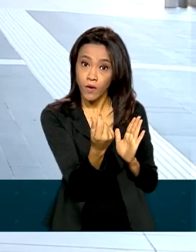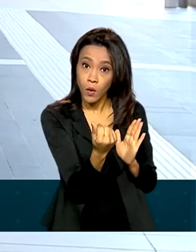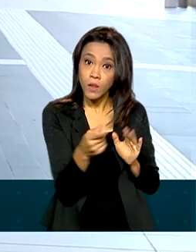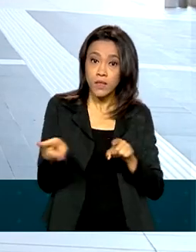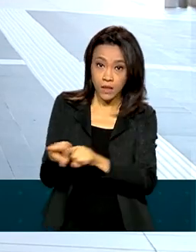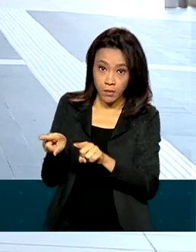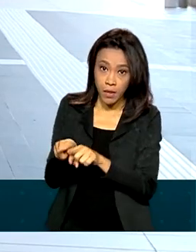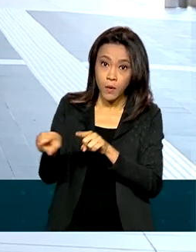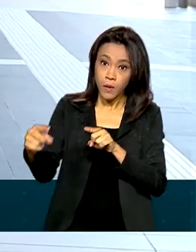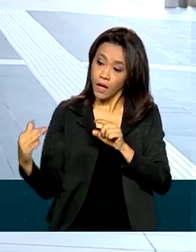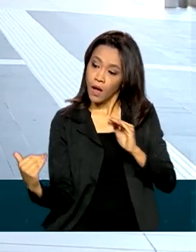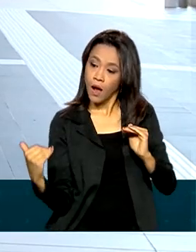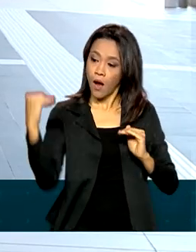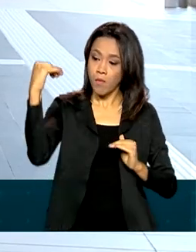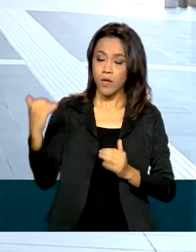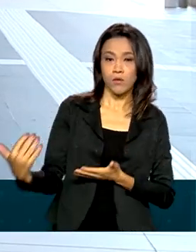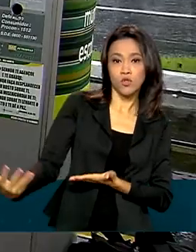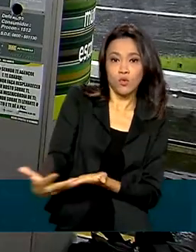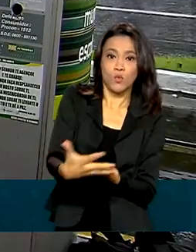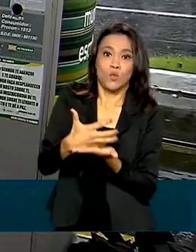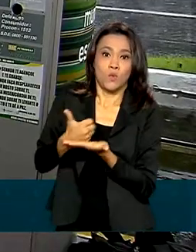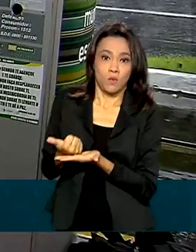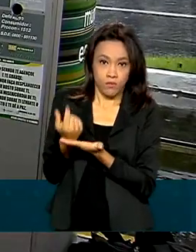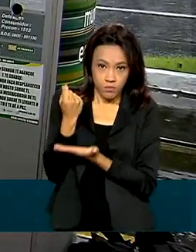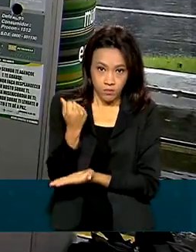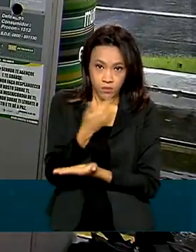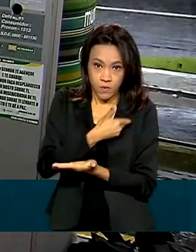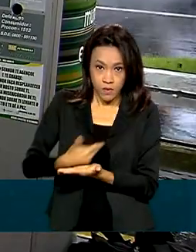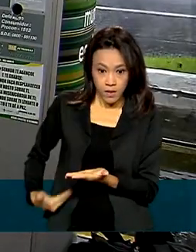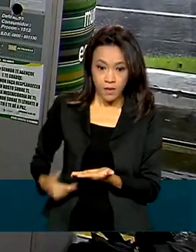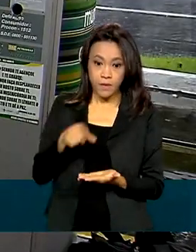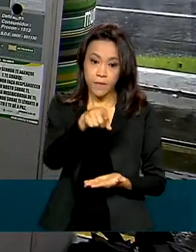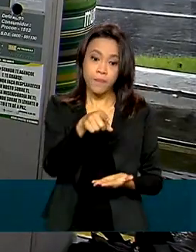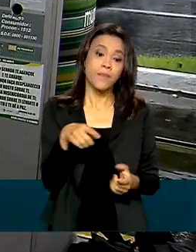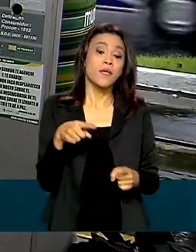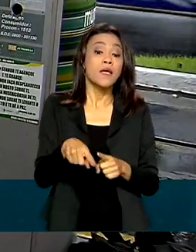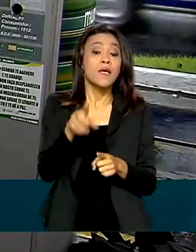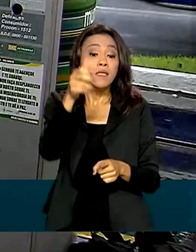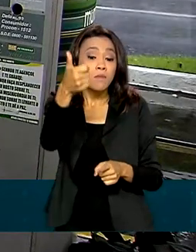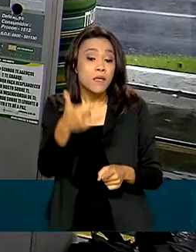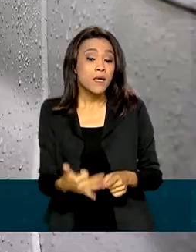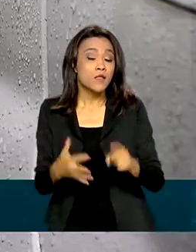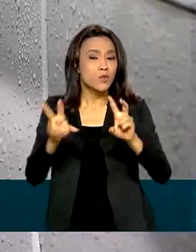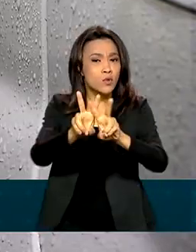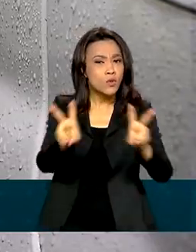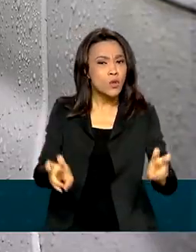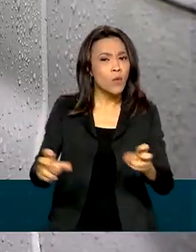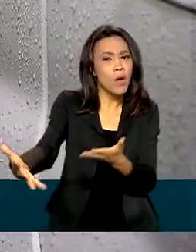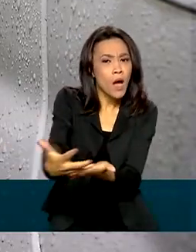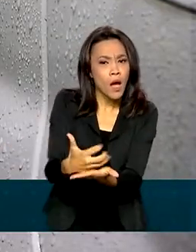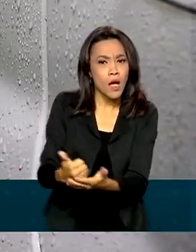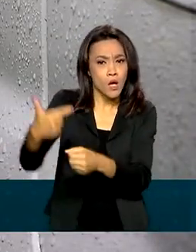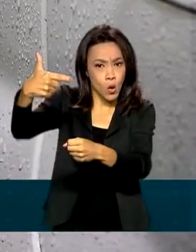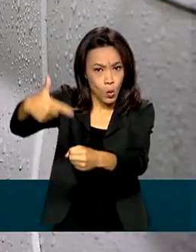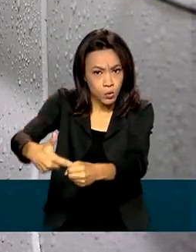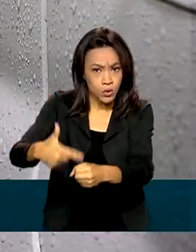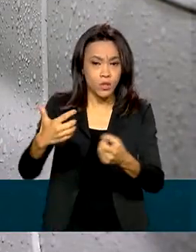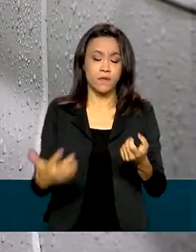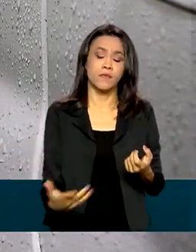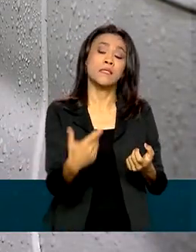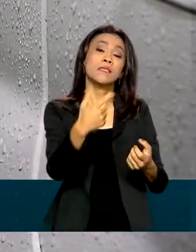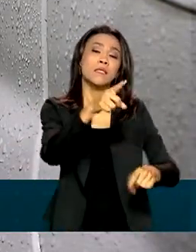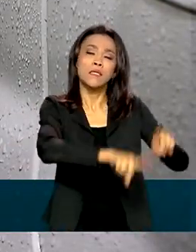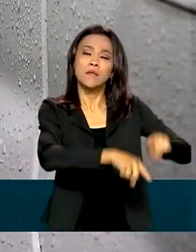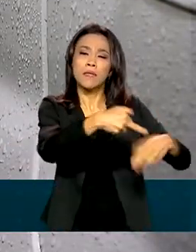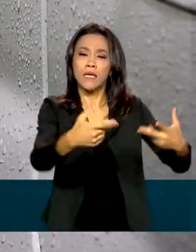um aumento na arrecadação de tributos. Por outro lado, a redução de tributos sobre combustíveis e sobre produtos industriais